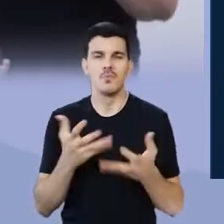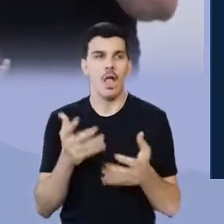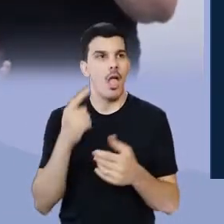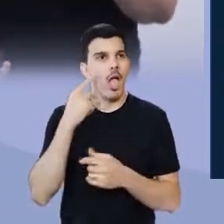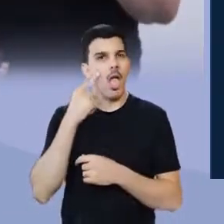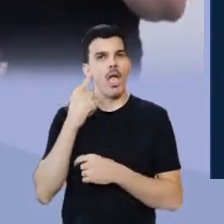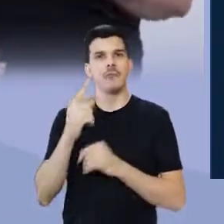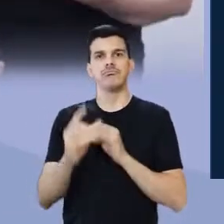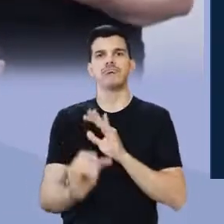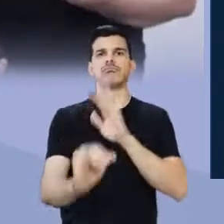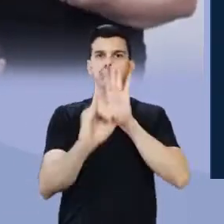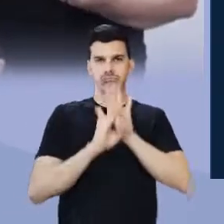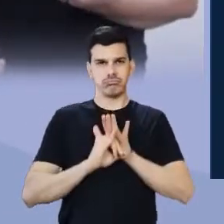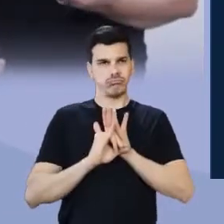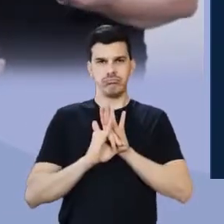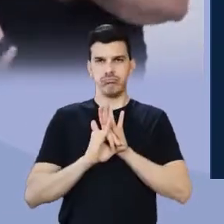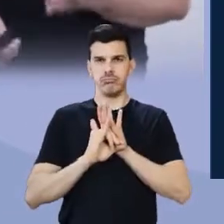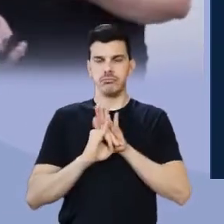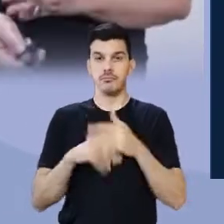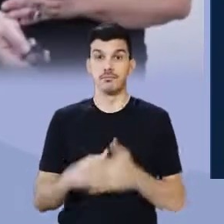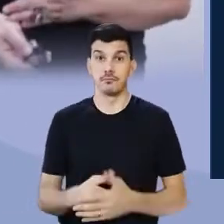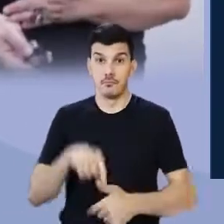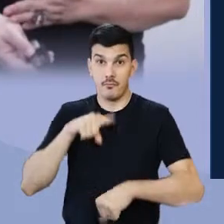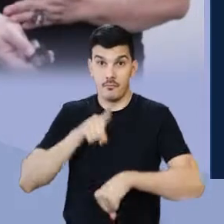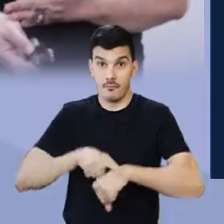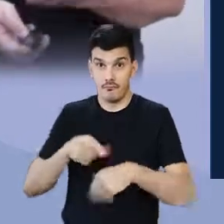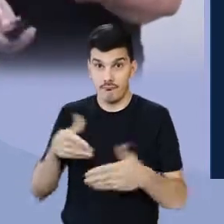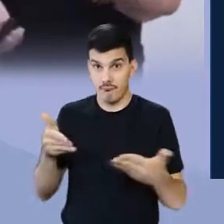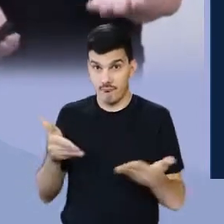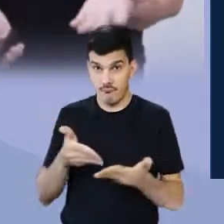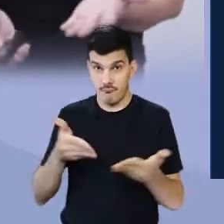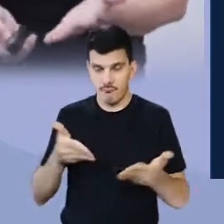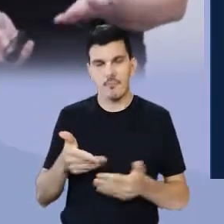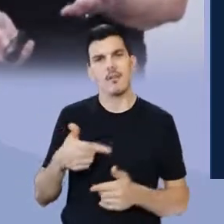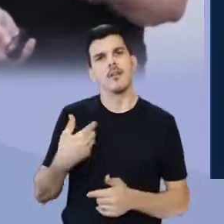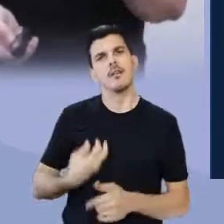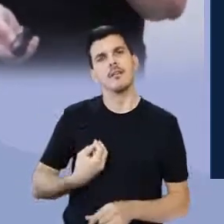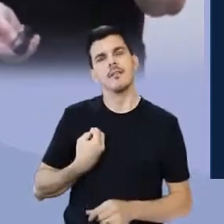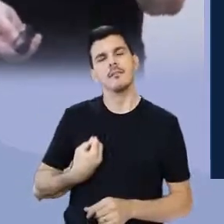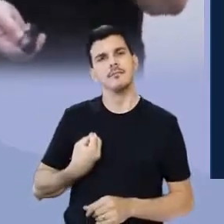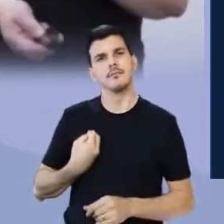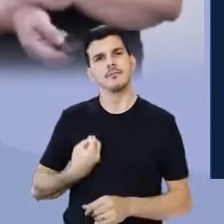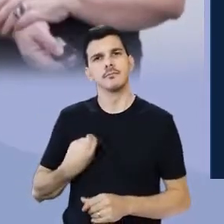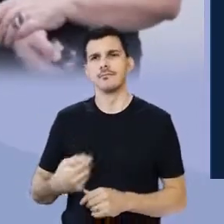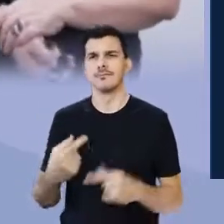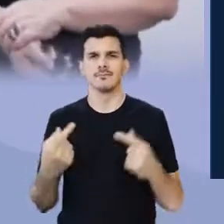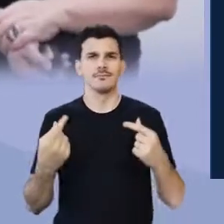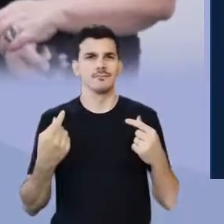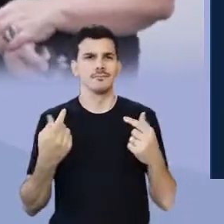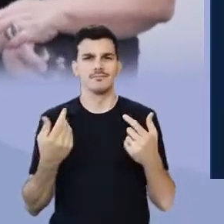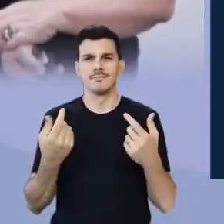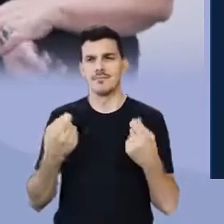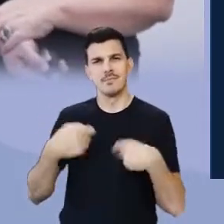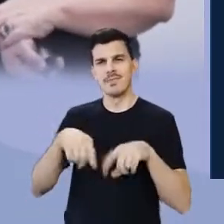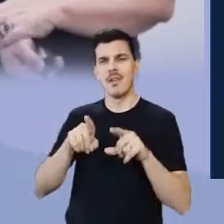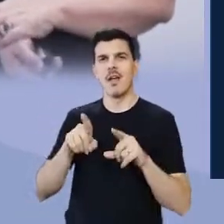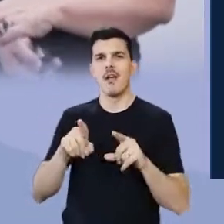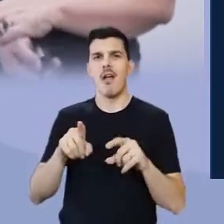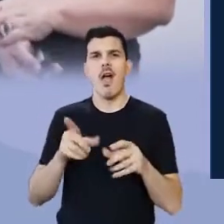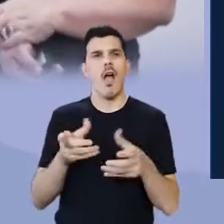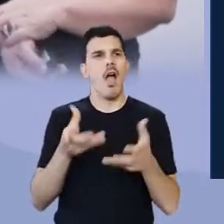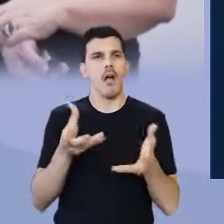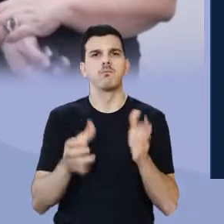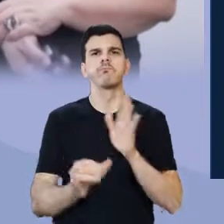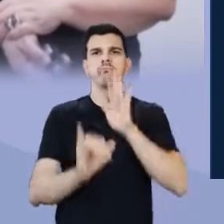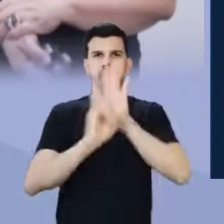identidade. Nesse momento em que vivemos, não há necessidade de busca por uma